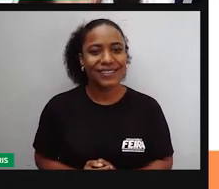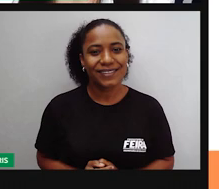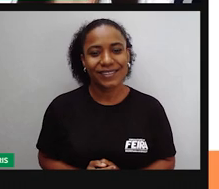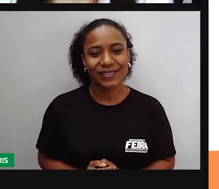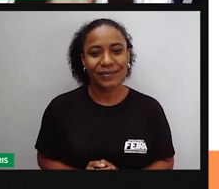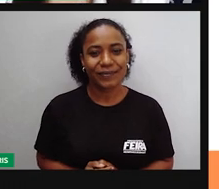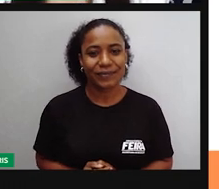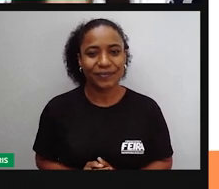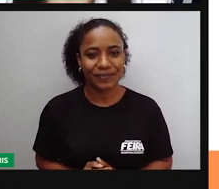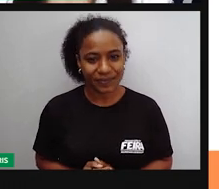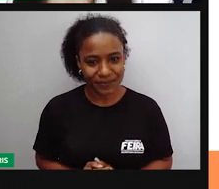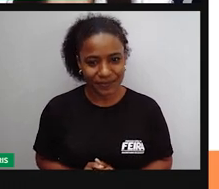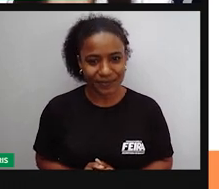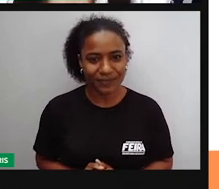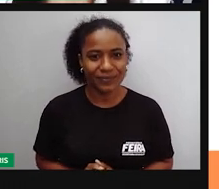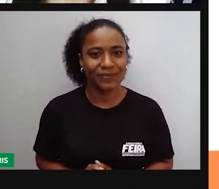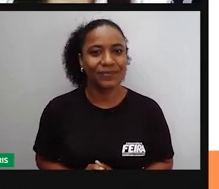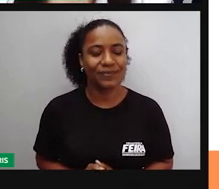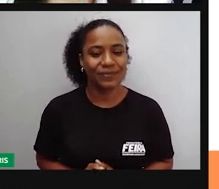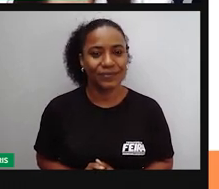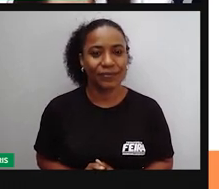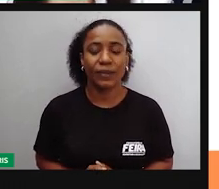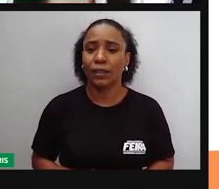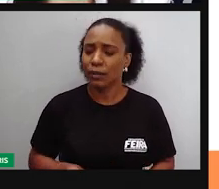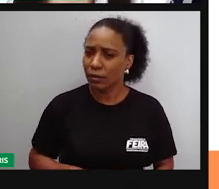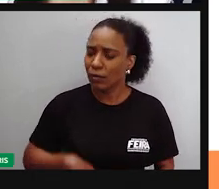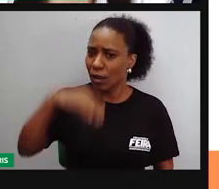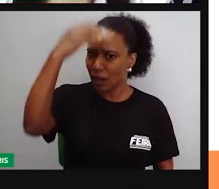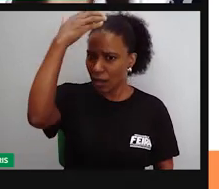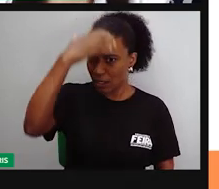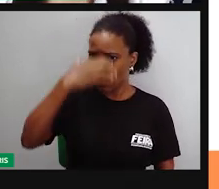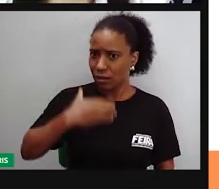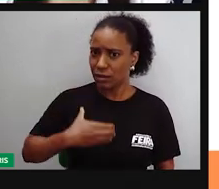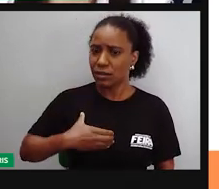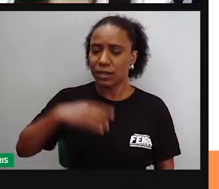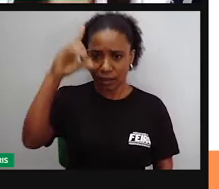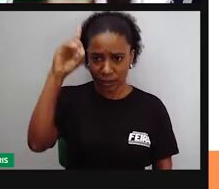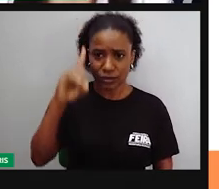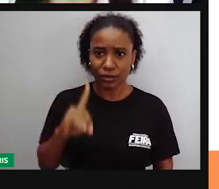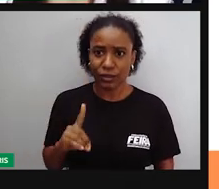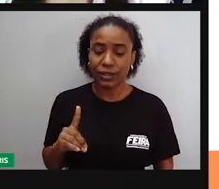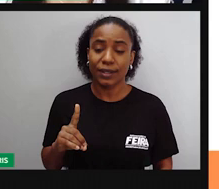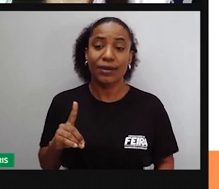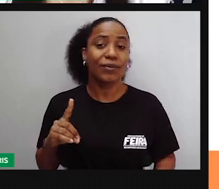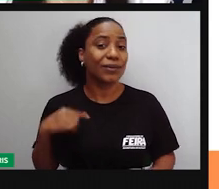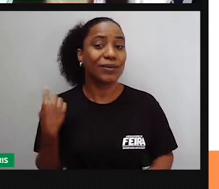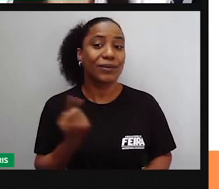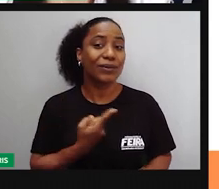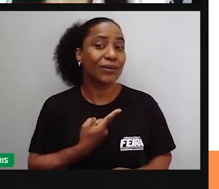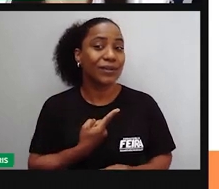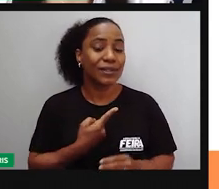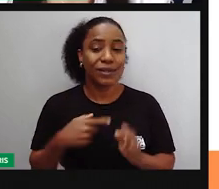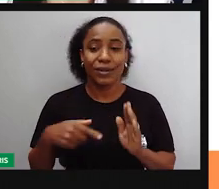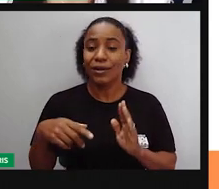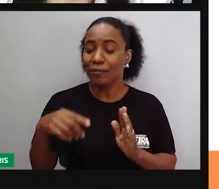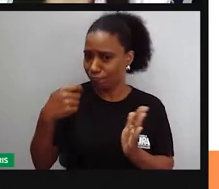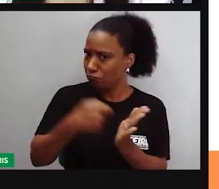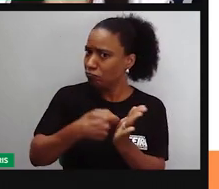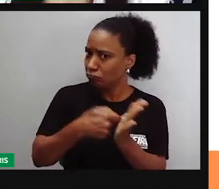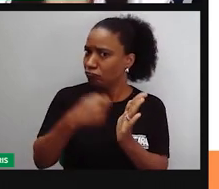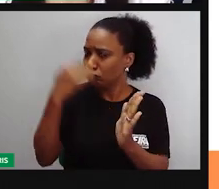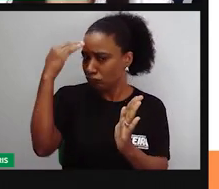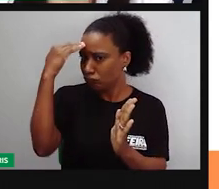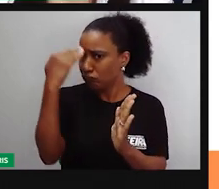E aí a cidadania, ela existe quando cumprimos nossos deveres e temos também os nossos